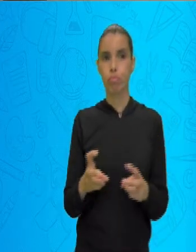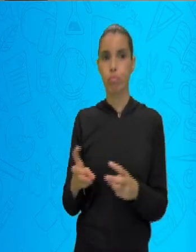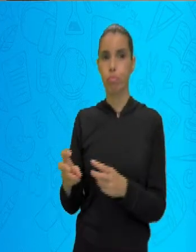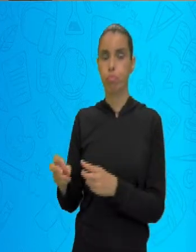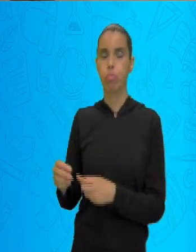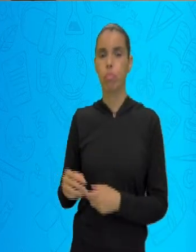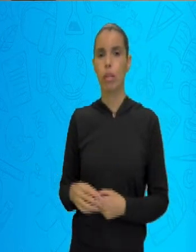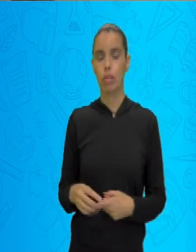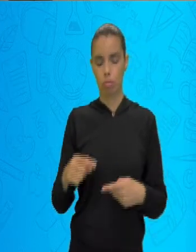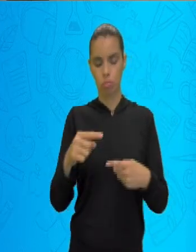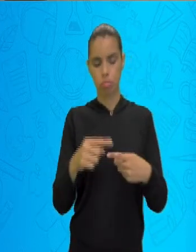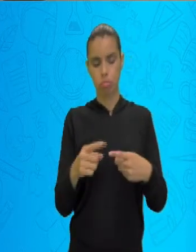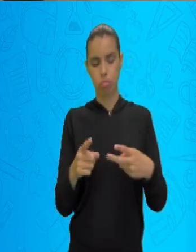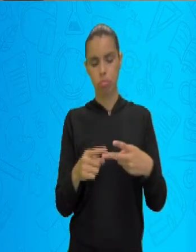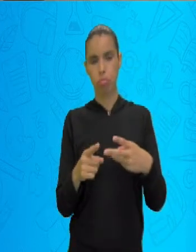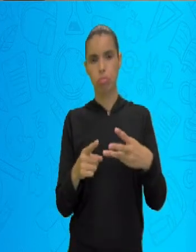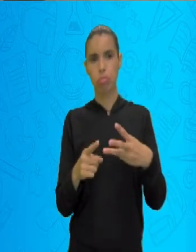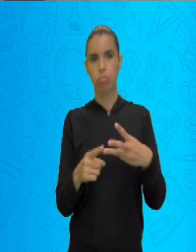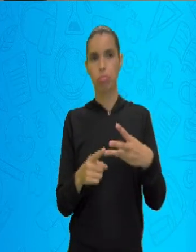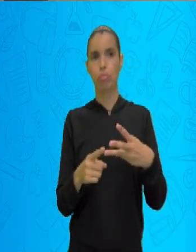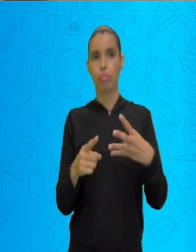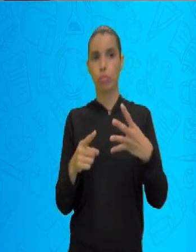Nordeste, Oriental,